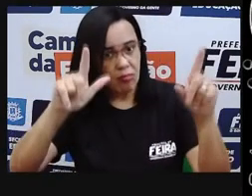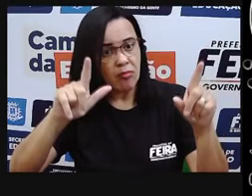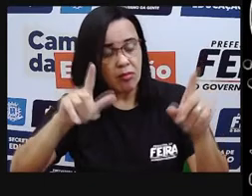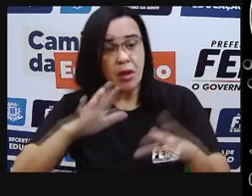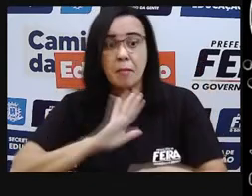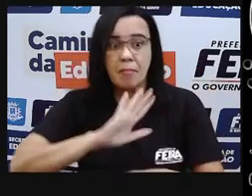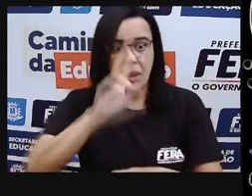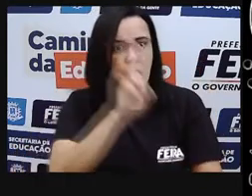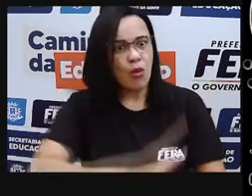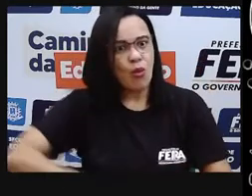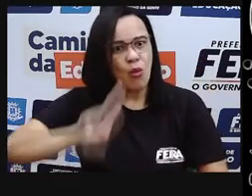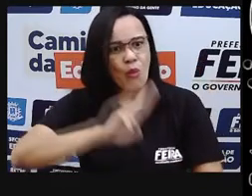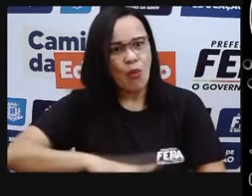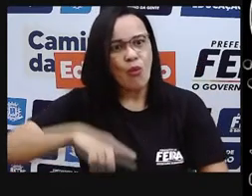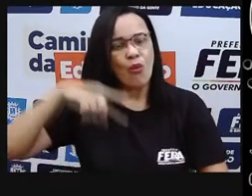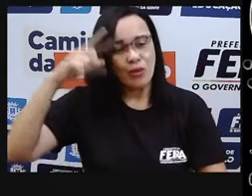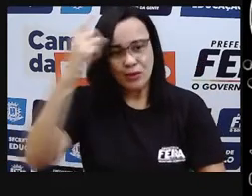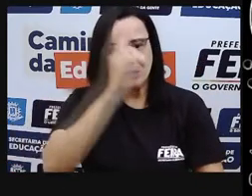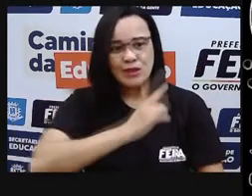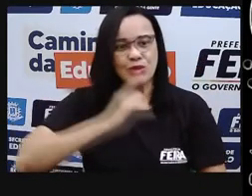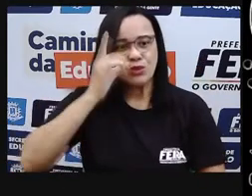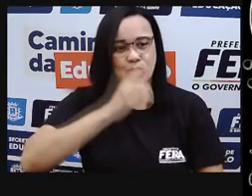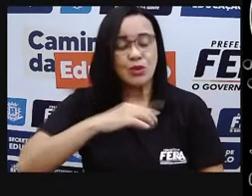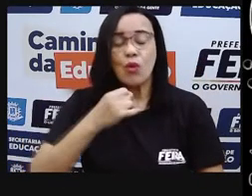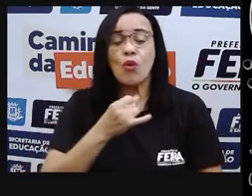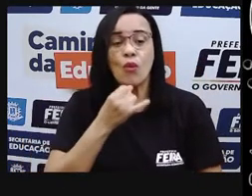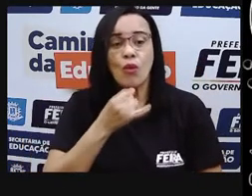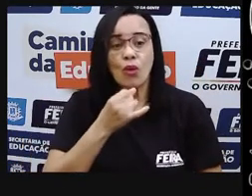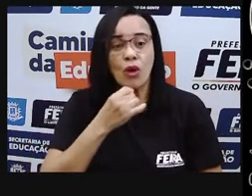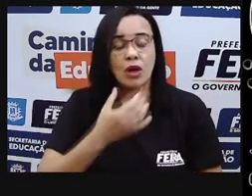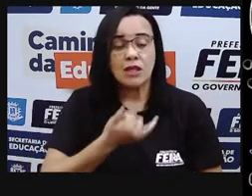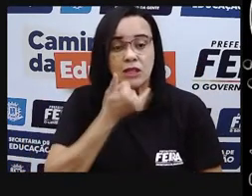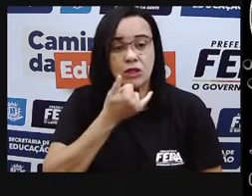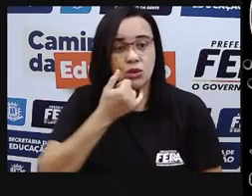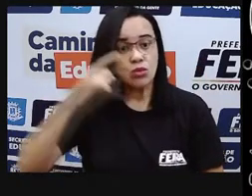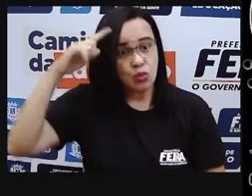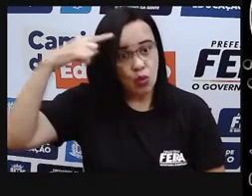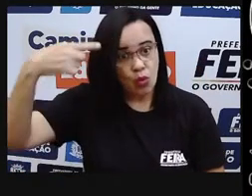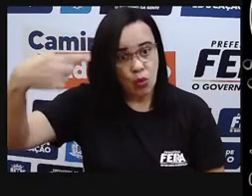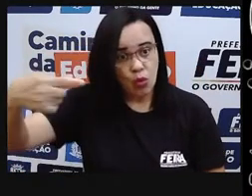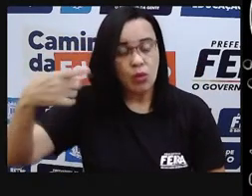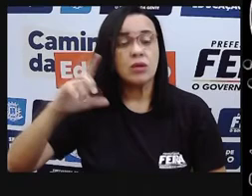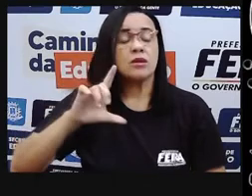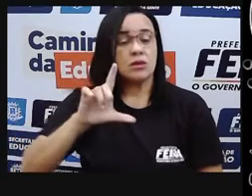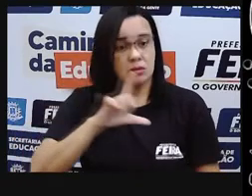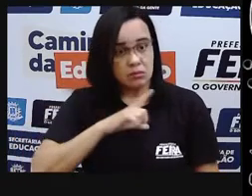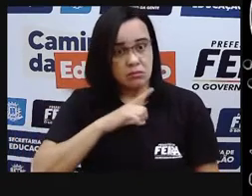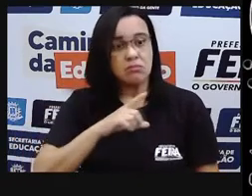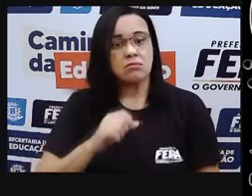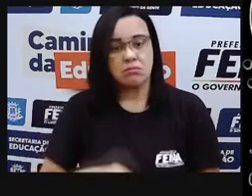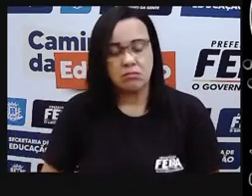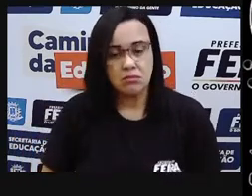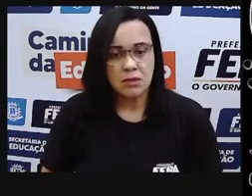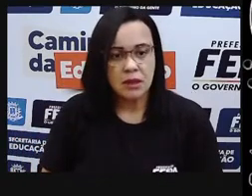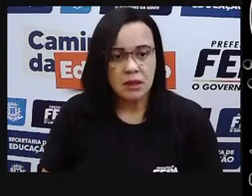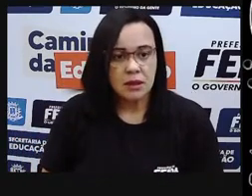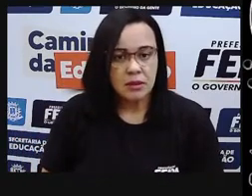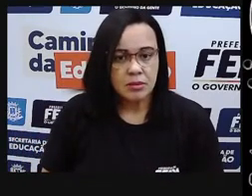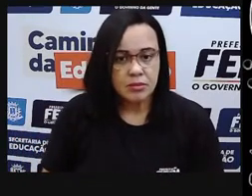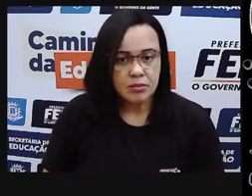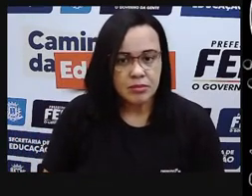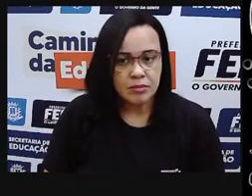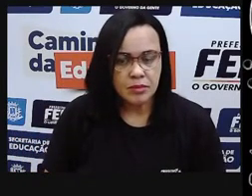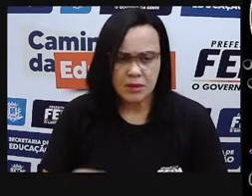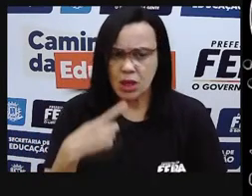a dia. E como é que a gente vai identificar essas energias? Só existe um tipo de energia, um aparelho ou nós? Só temos